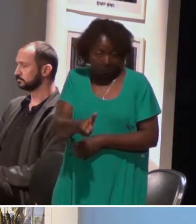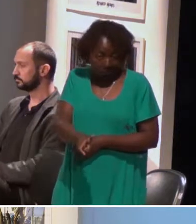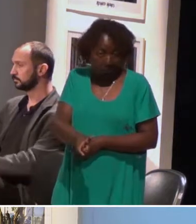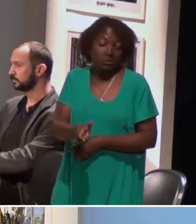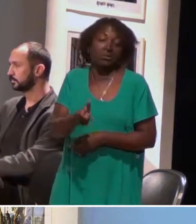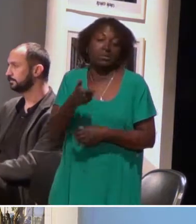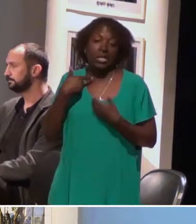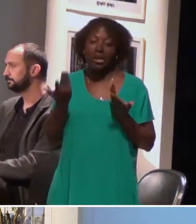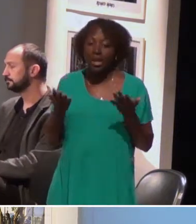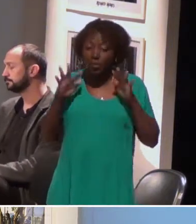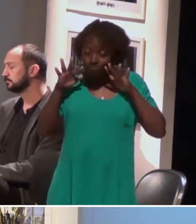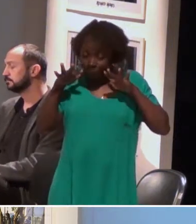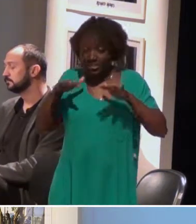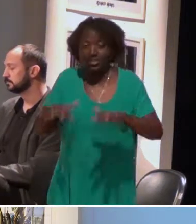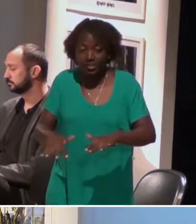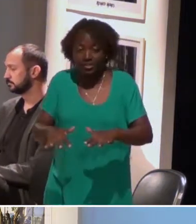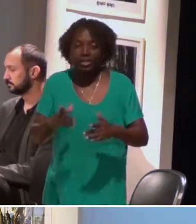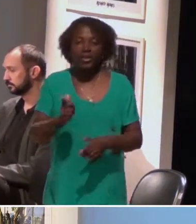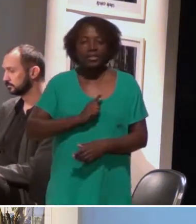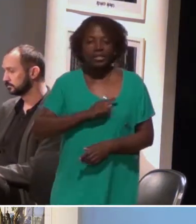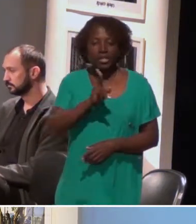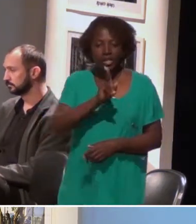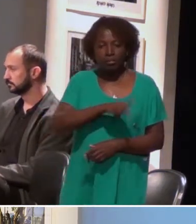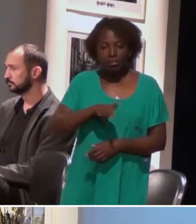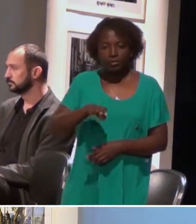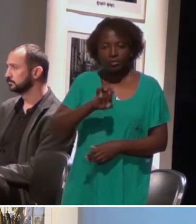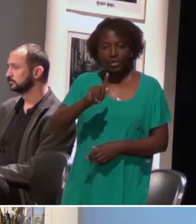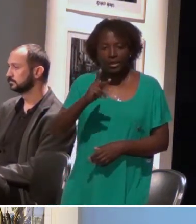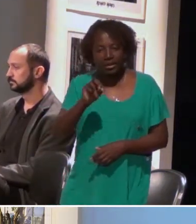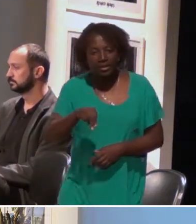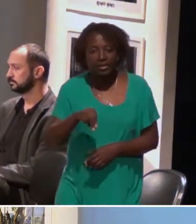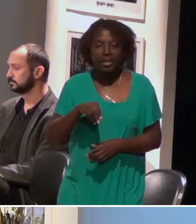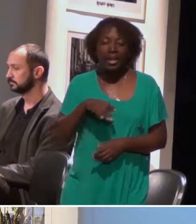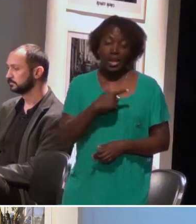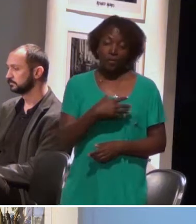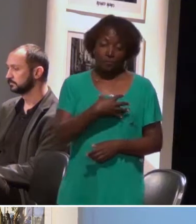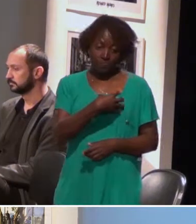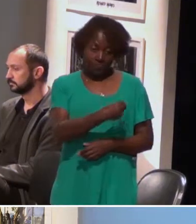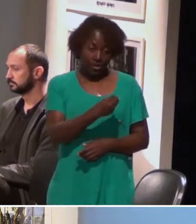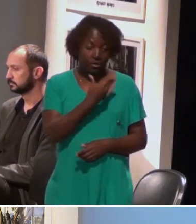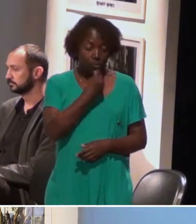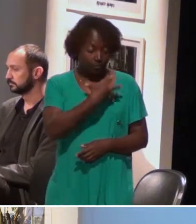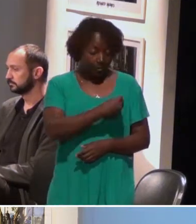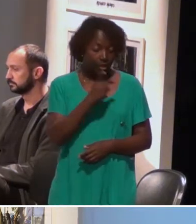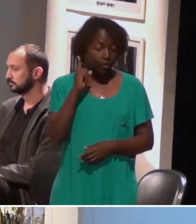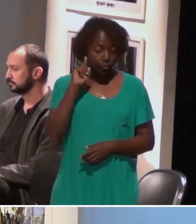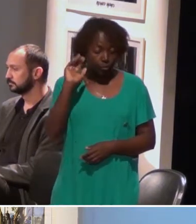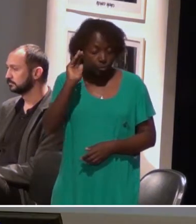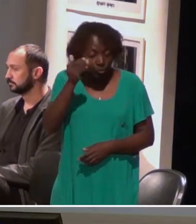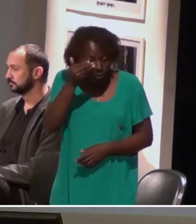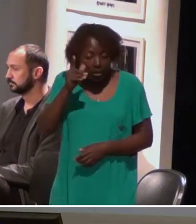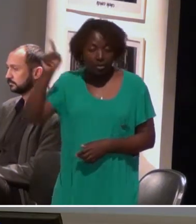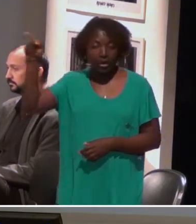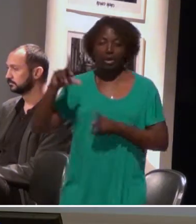condição única, porque nós temos a professora Ellen, ela é mãe de um surdo e de um surdo-cego, e lá em Brasília nós